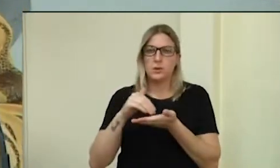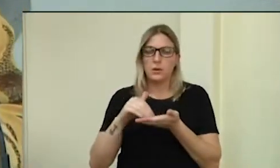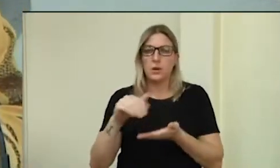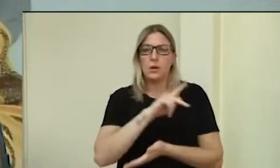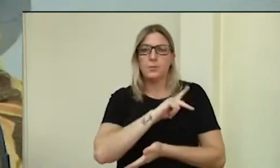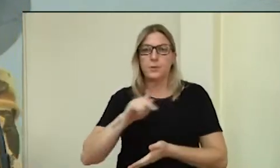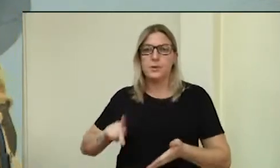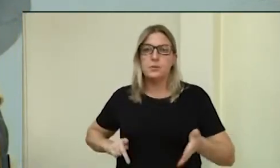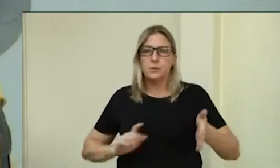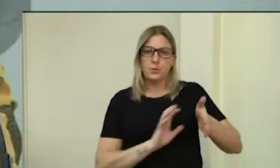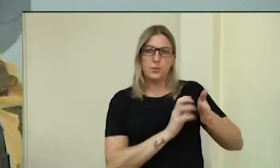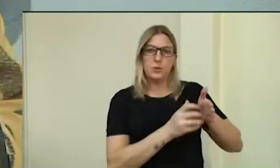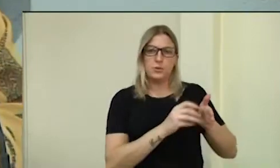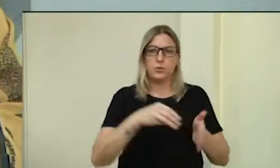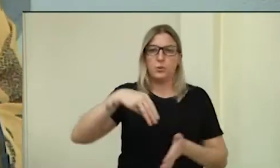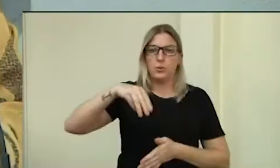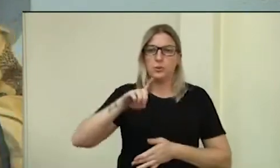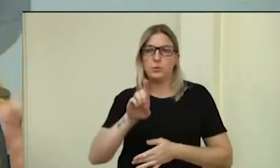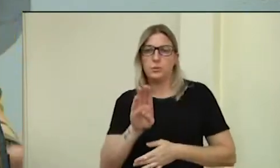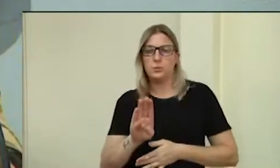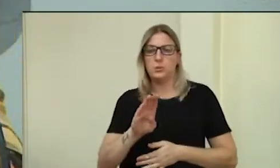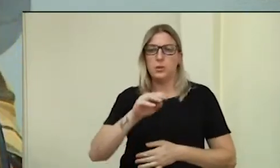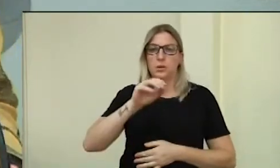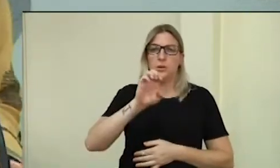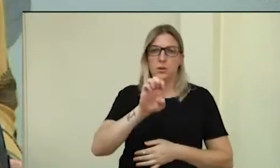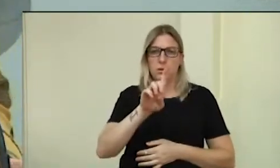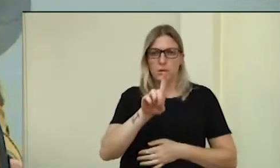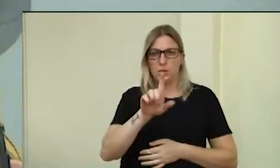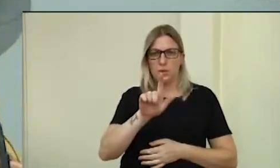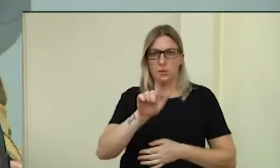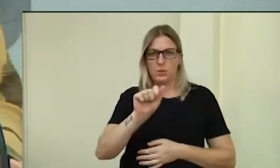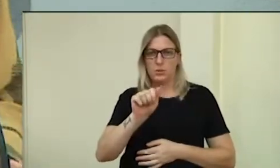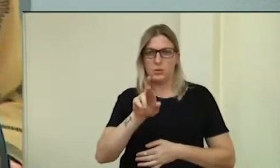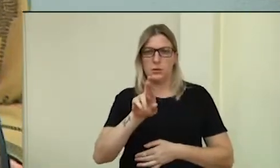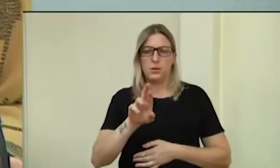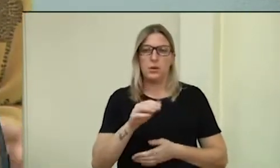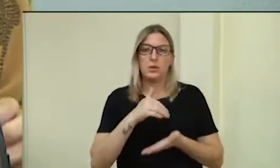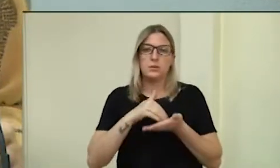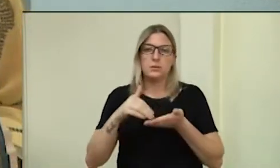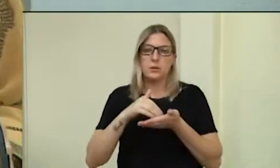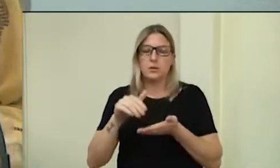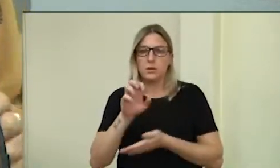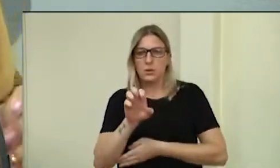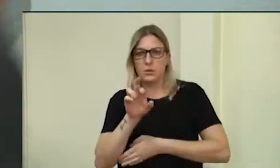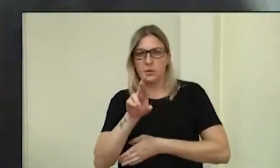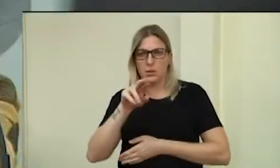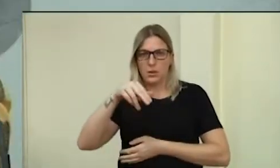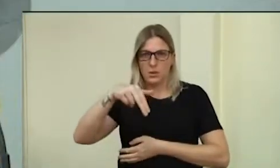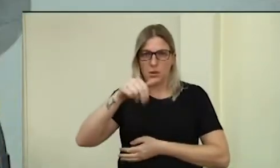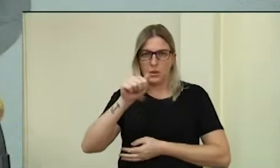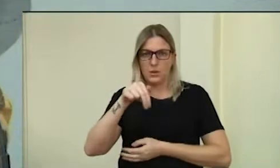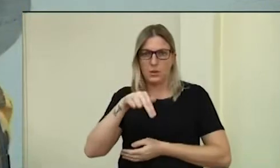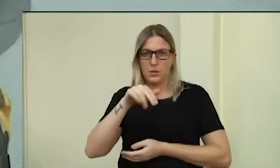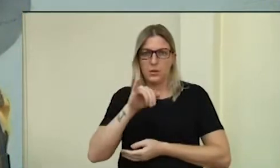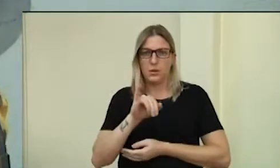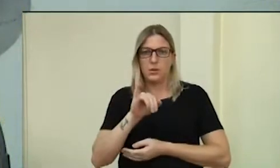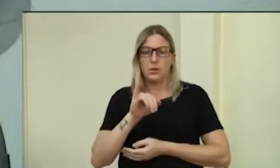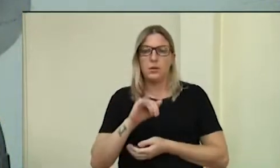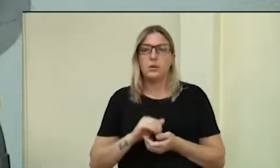MDB, Edgar Marmentini, secretário Hernani Mello, do Desenvolvimento.